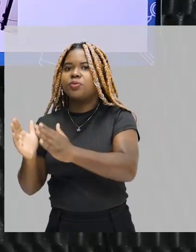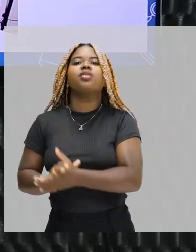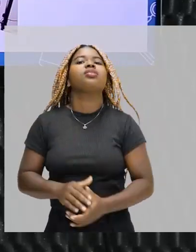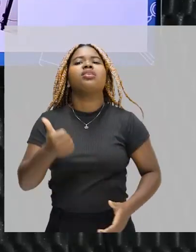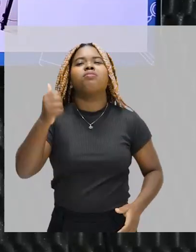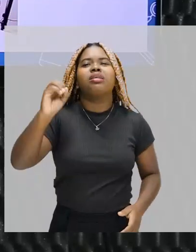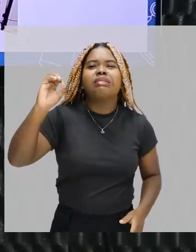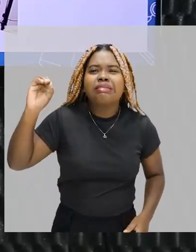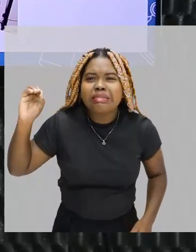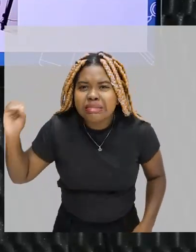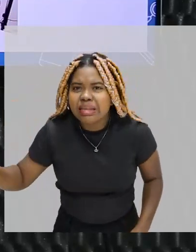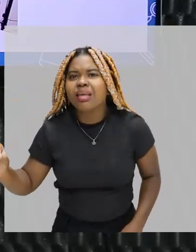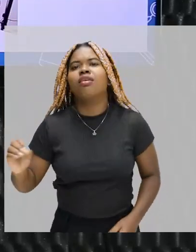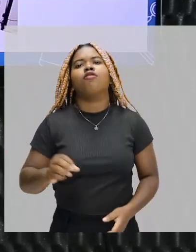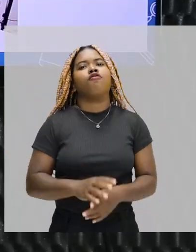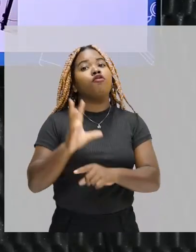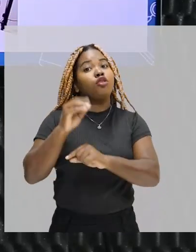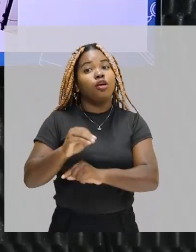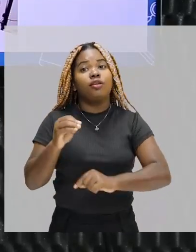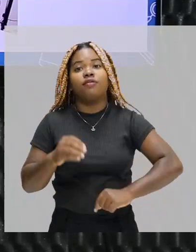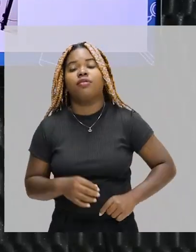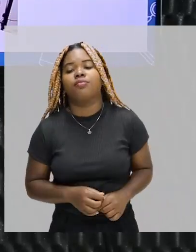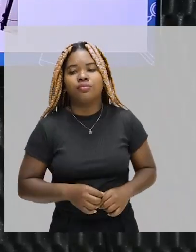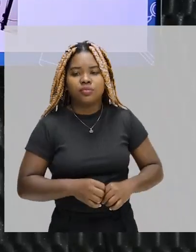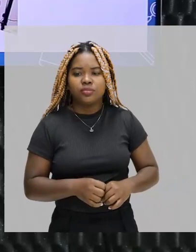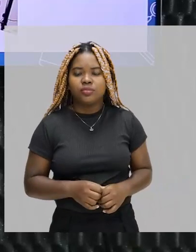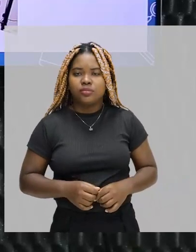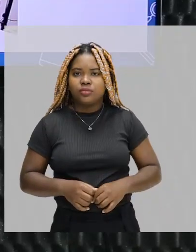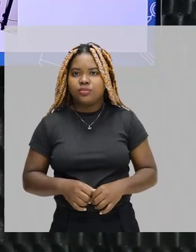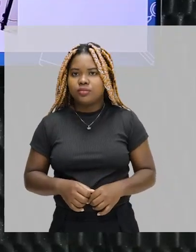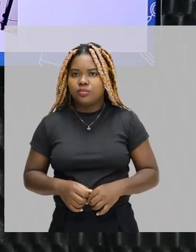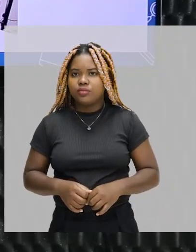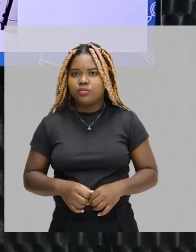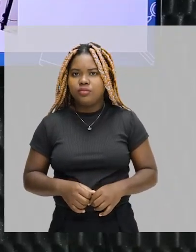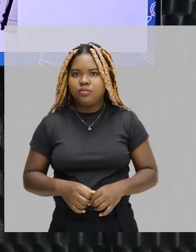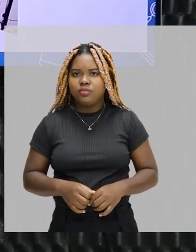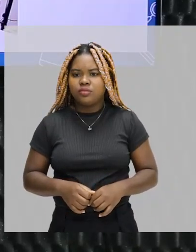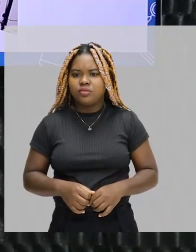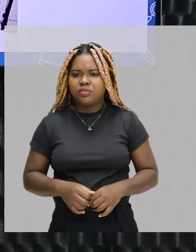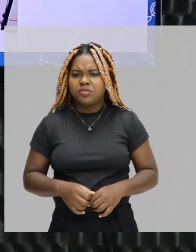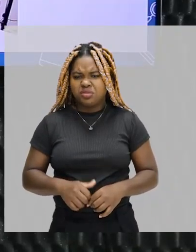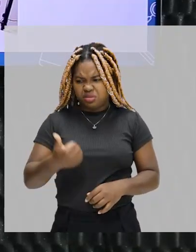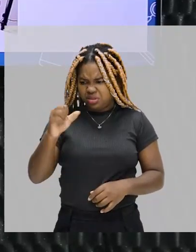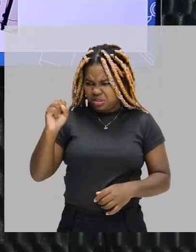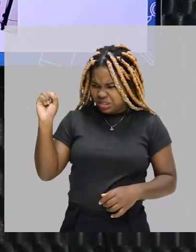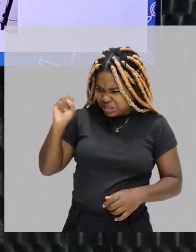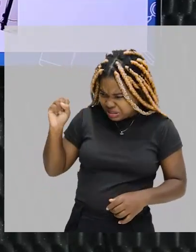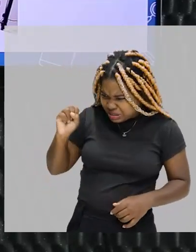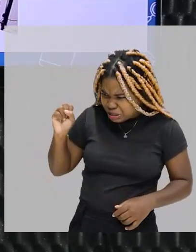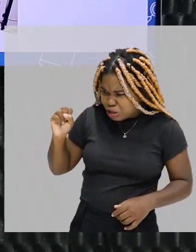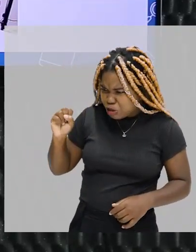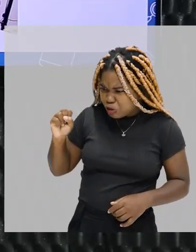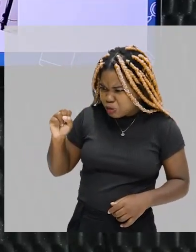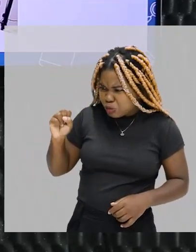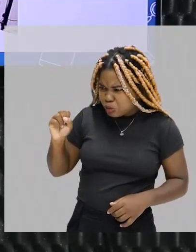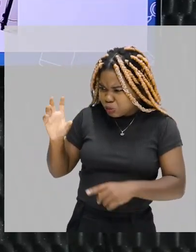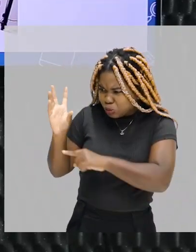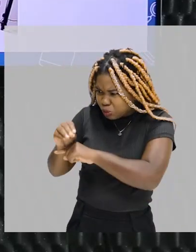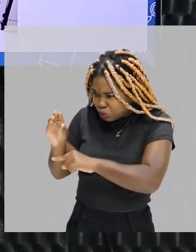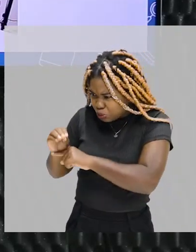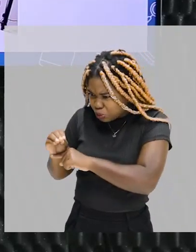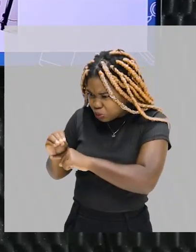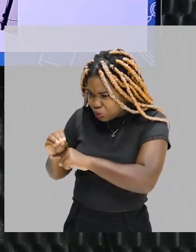Isso, se você quiser, é um trabalho bem elaborado. Espera aí, professor. Se eu levo para fazer dez segundos sem fotografias, imagine um filme